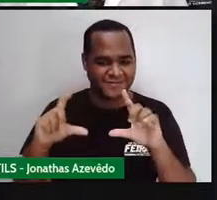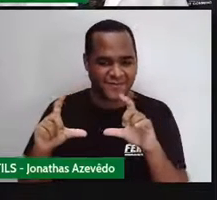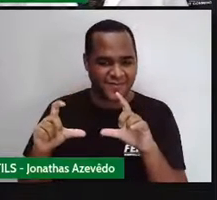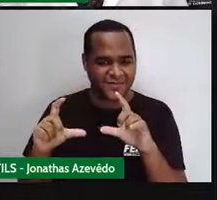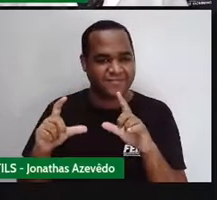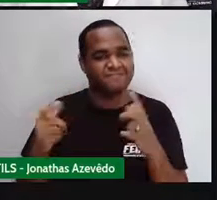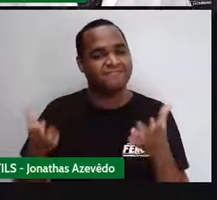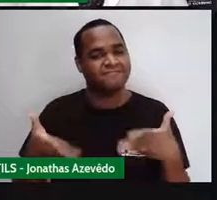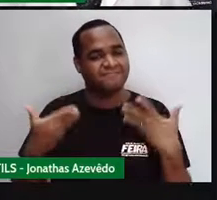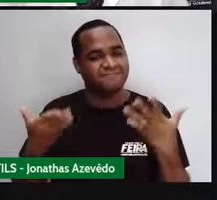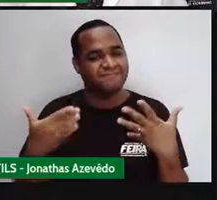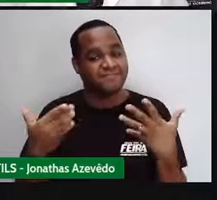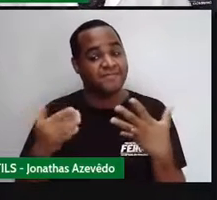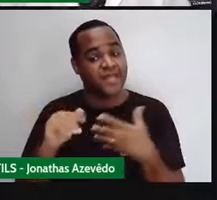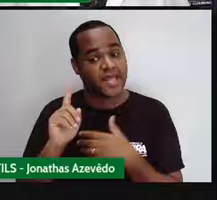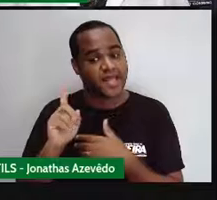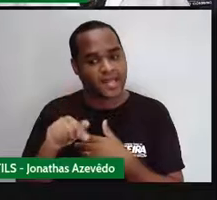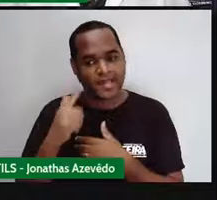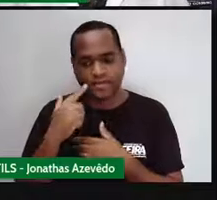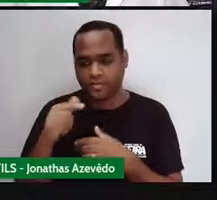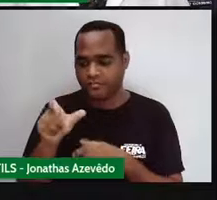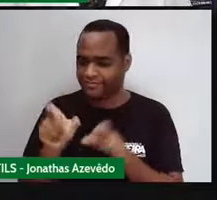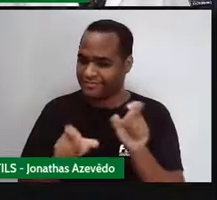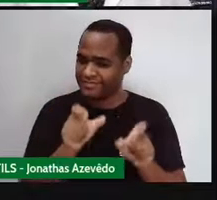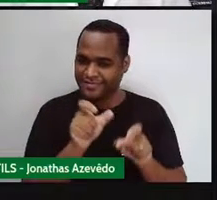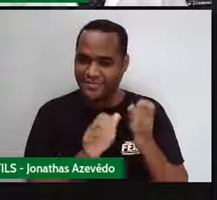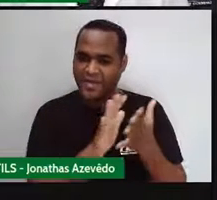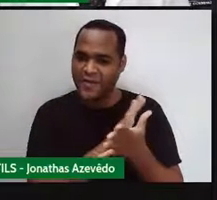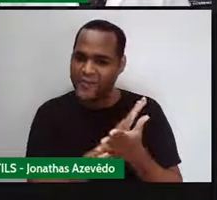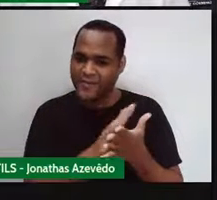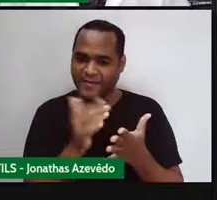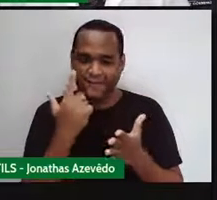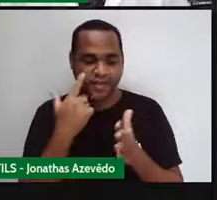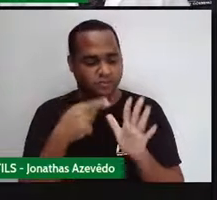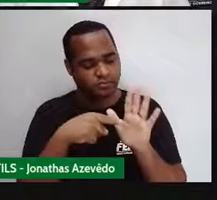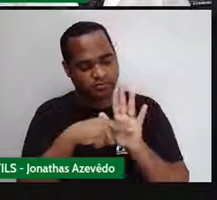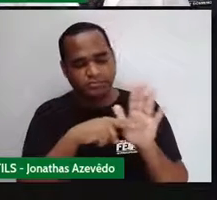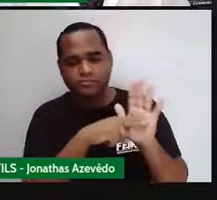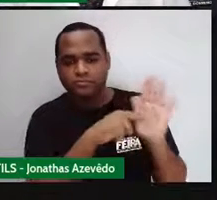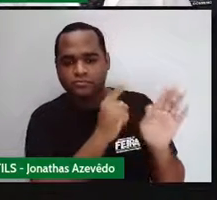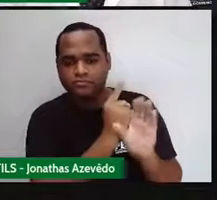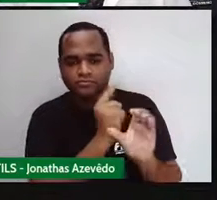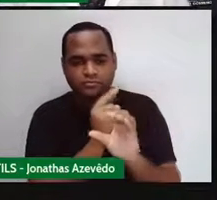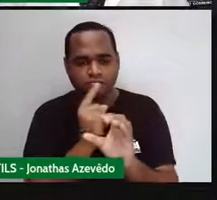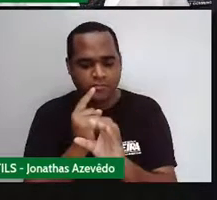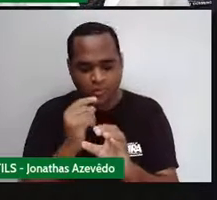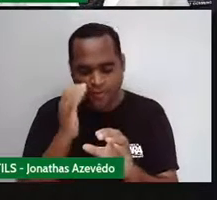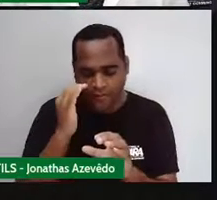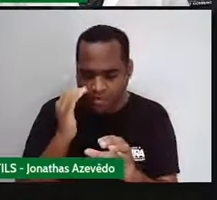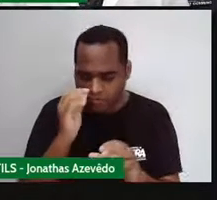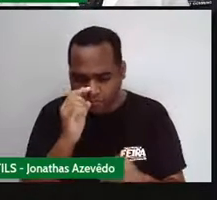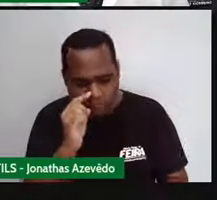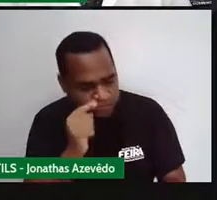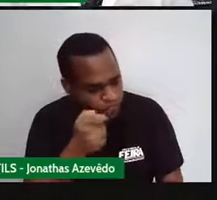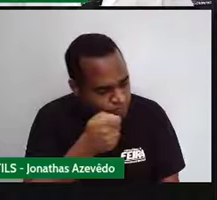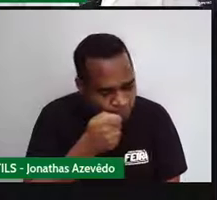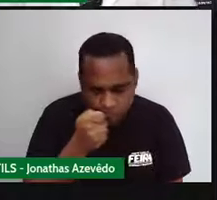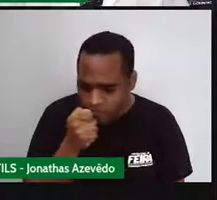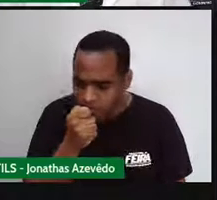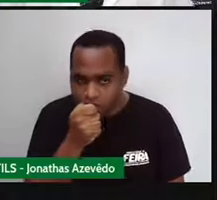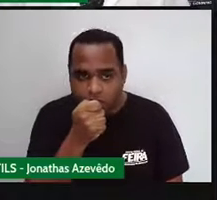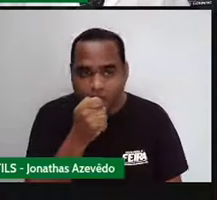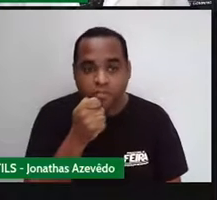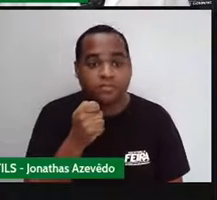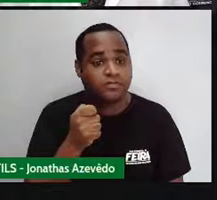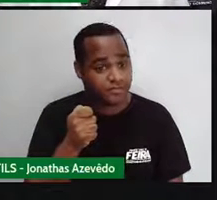animados, onde os personagens ali trabalham como investigadores. O é que eu tô querendo trazer? Que a gente use